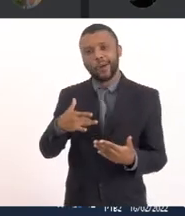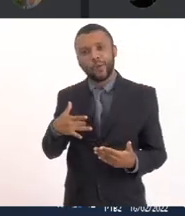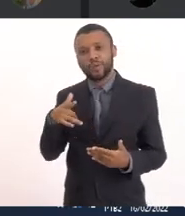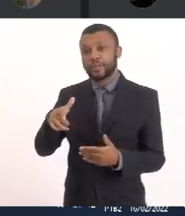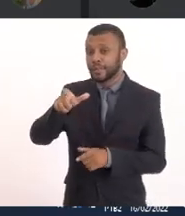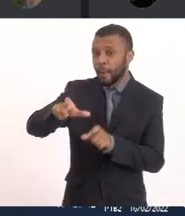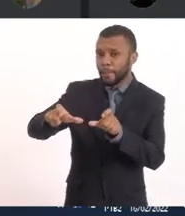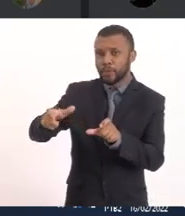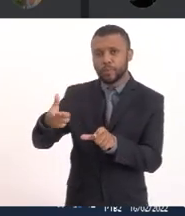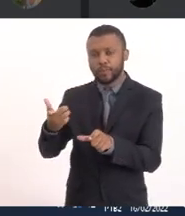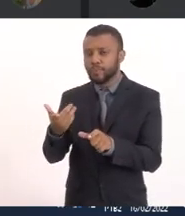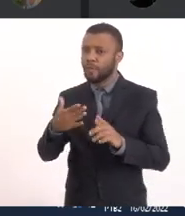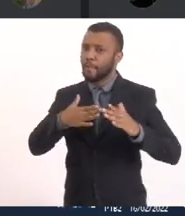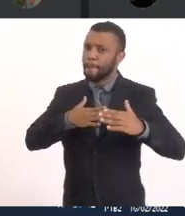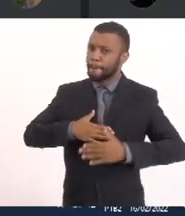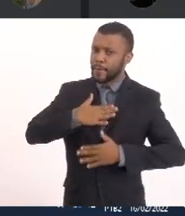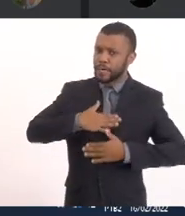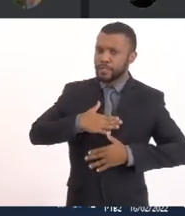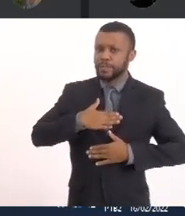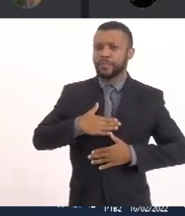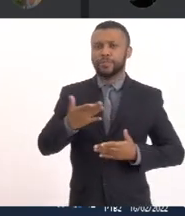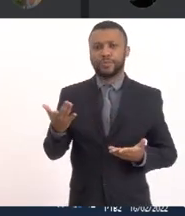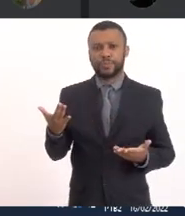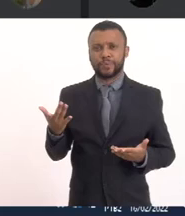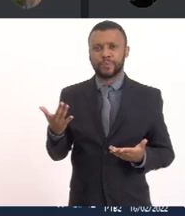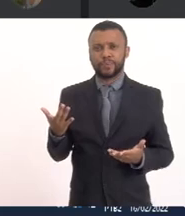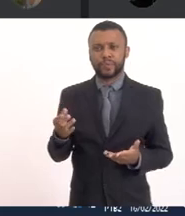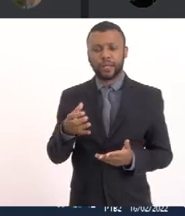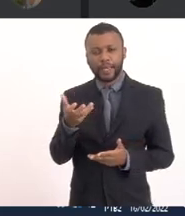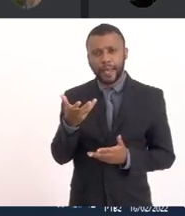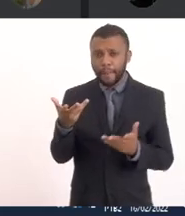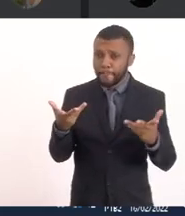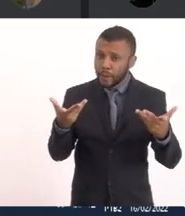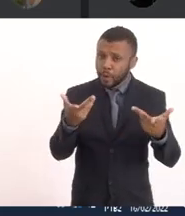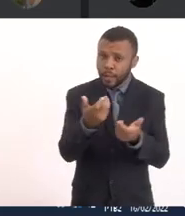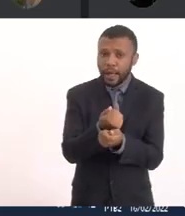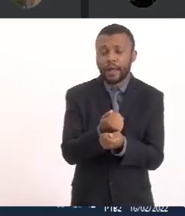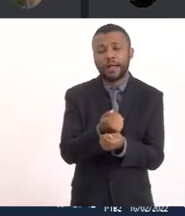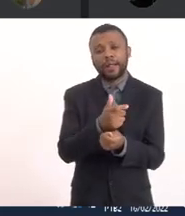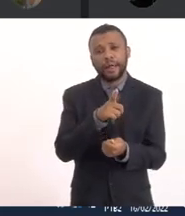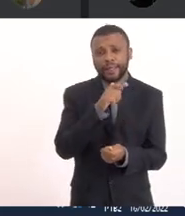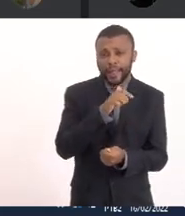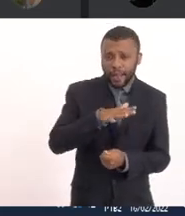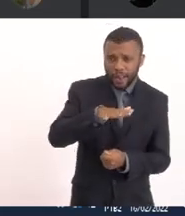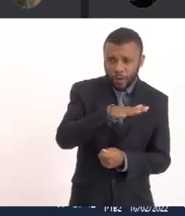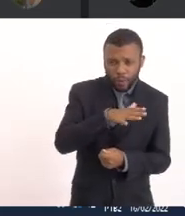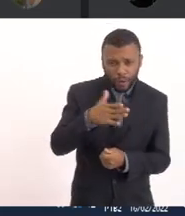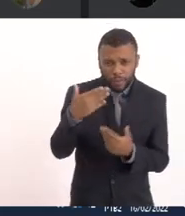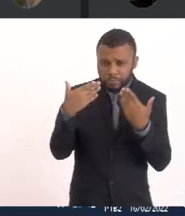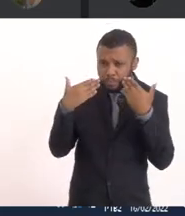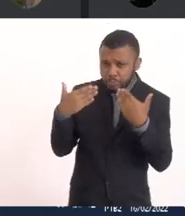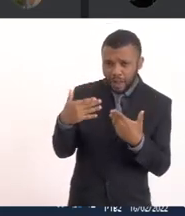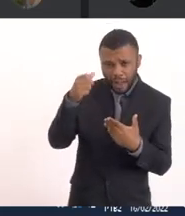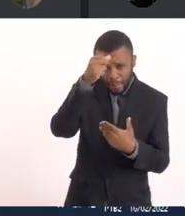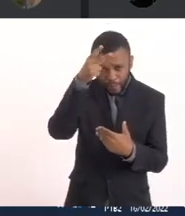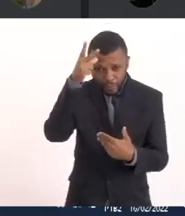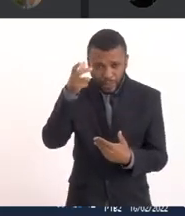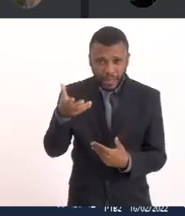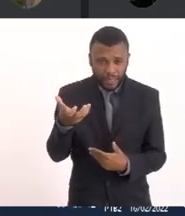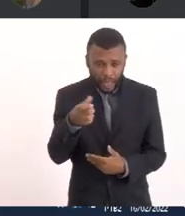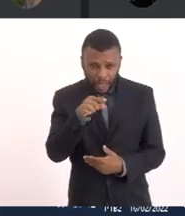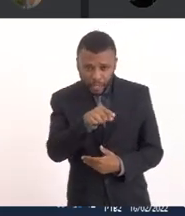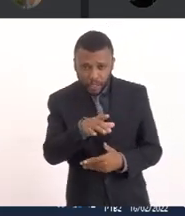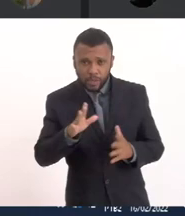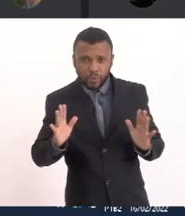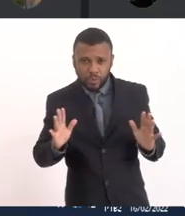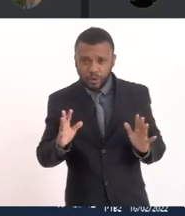A gente então quer Melhorar a qualidade Da água da lagoa Colocando em risco A saúde dos banhistas É isso que a prefeitura quer É